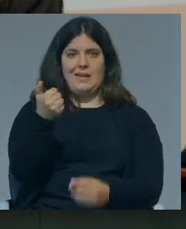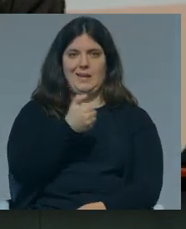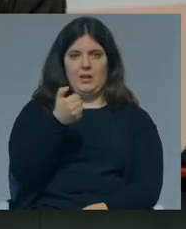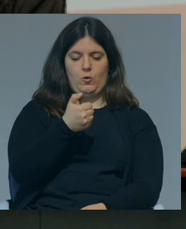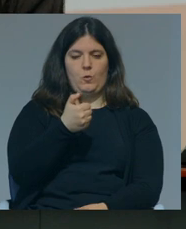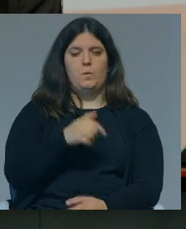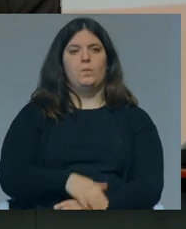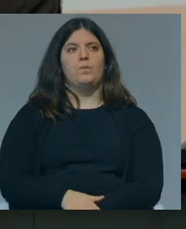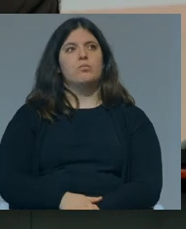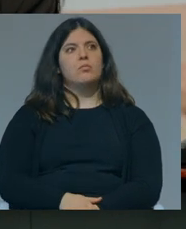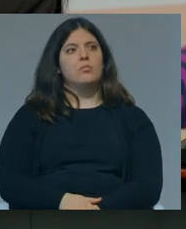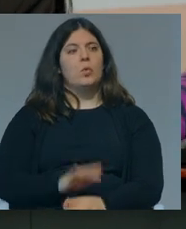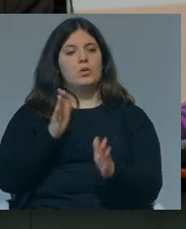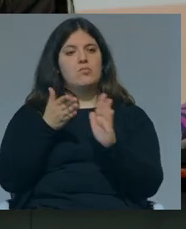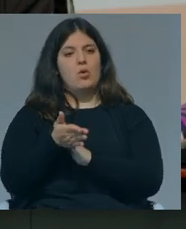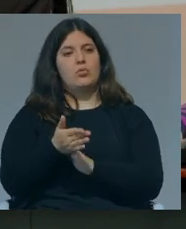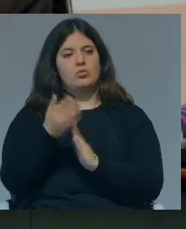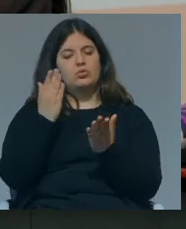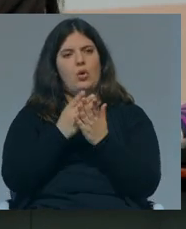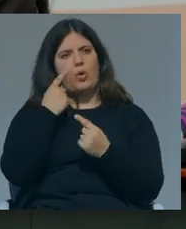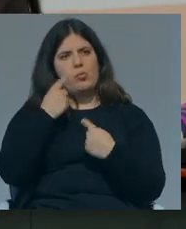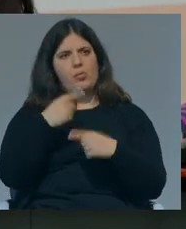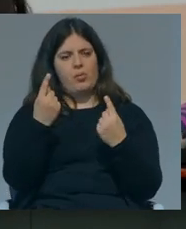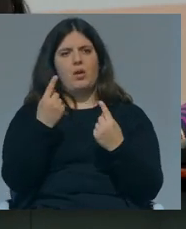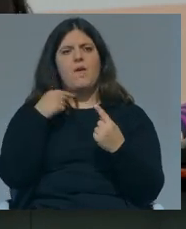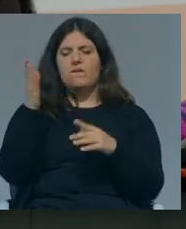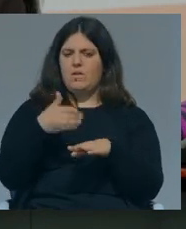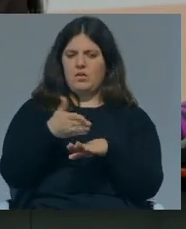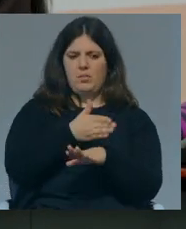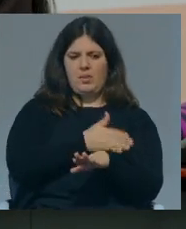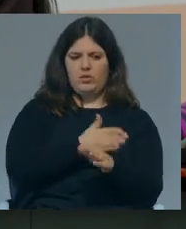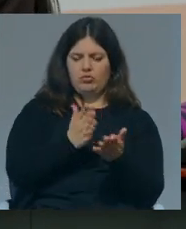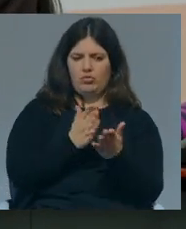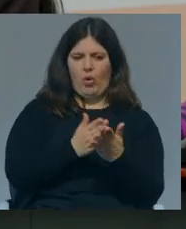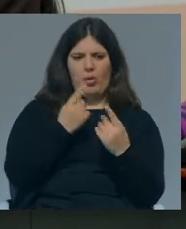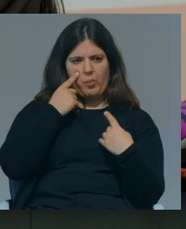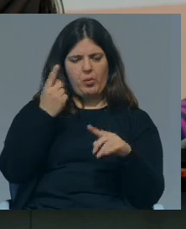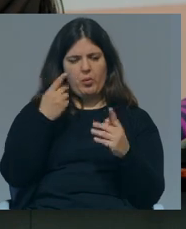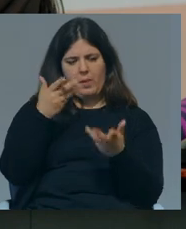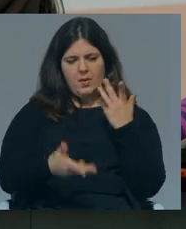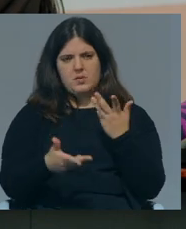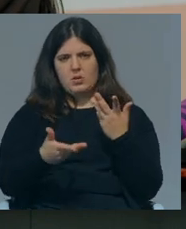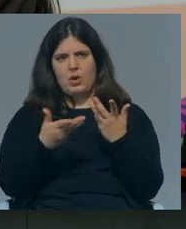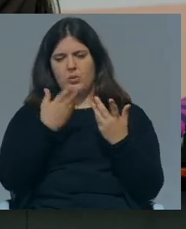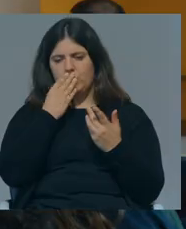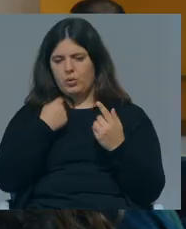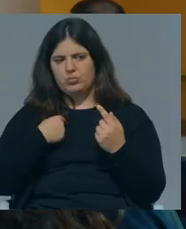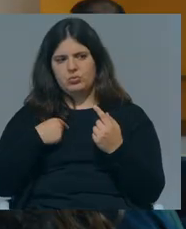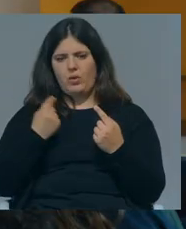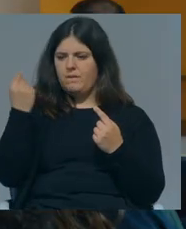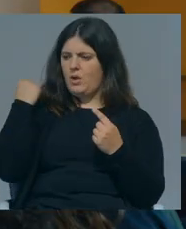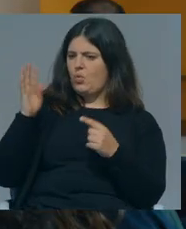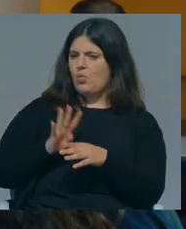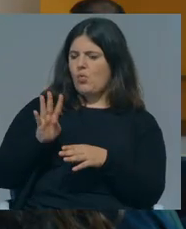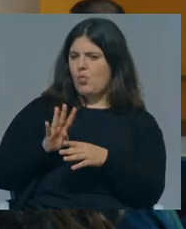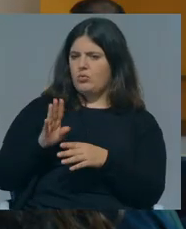o meu ingresso na escola pública, eu olhava para os meus colegas que vinham de primárias públicas e em comparação com os alunos meus colegas que vinham de trás do